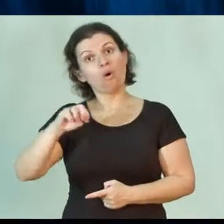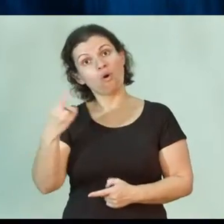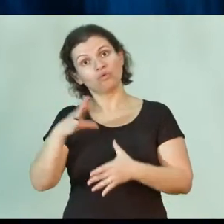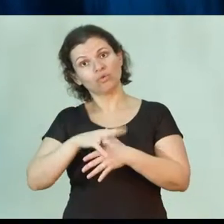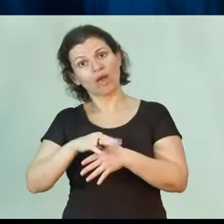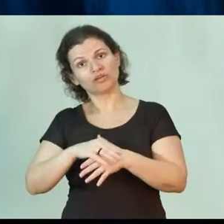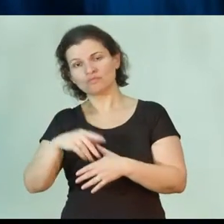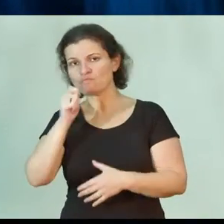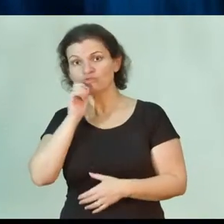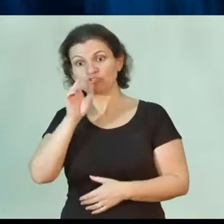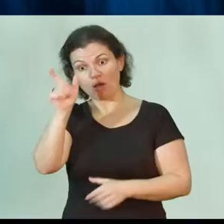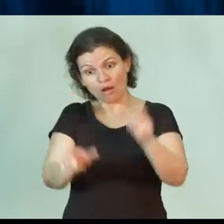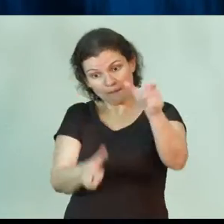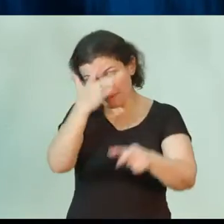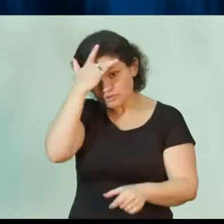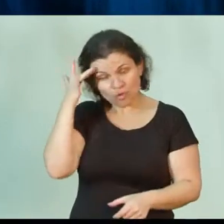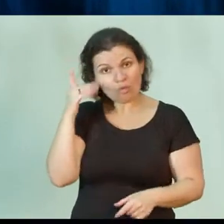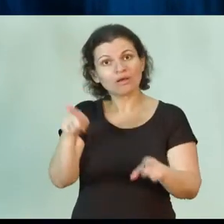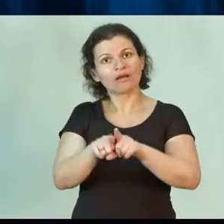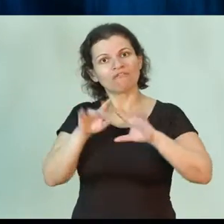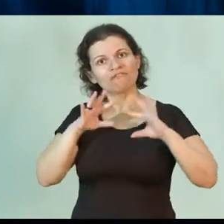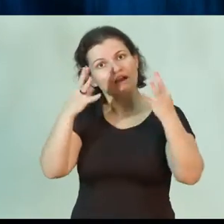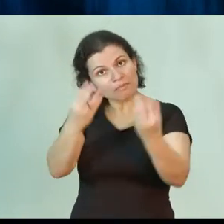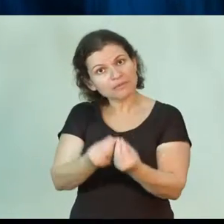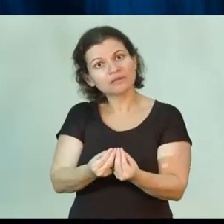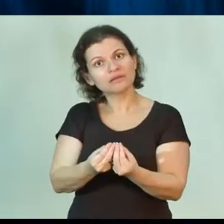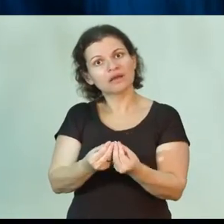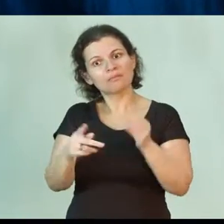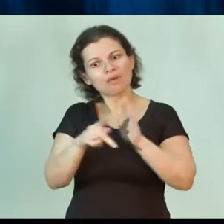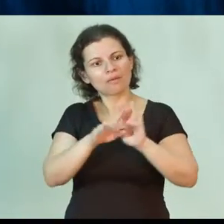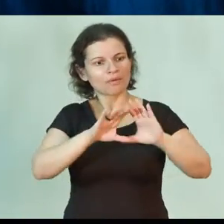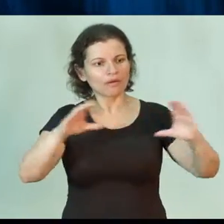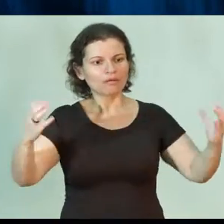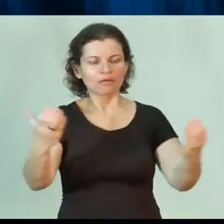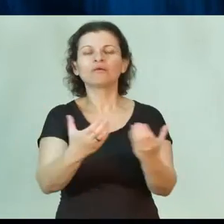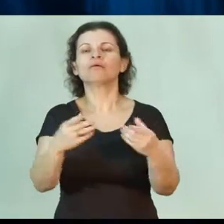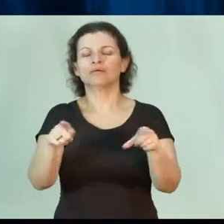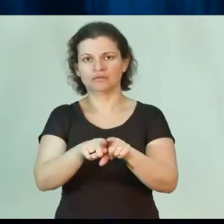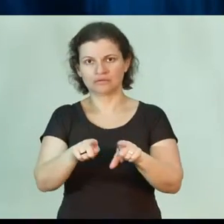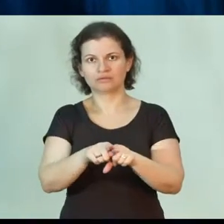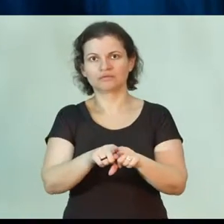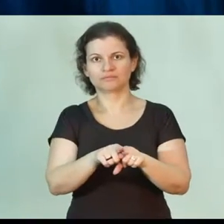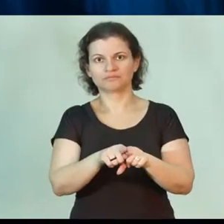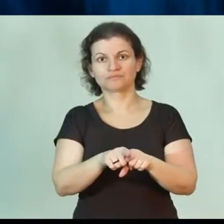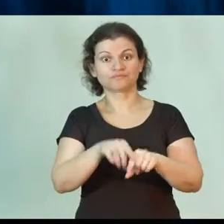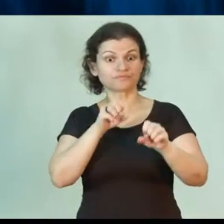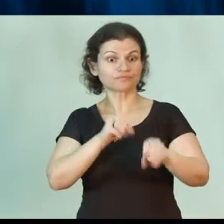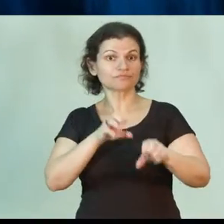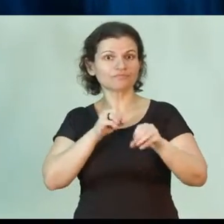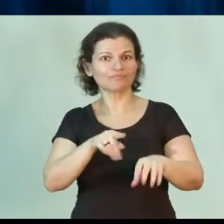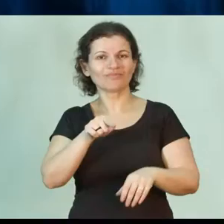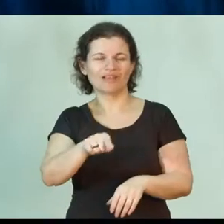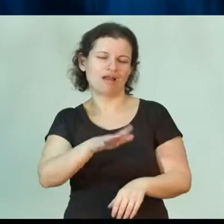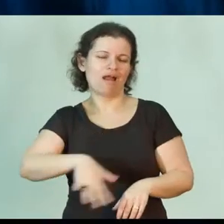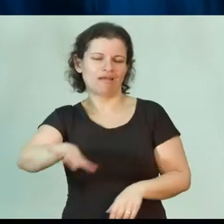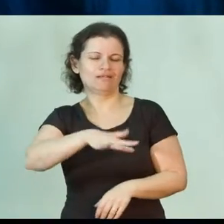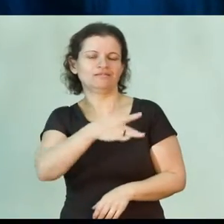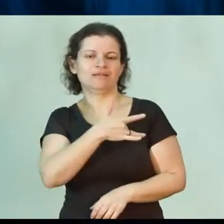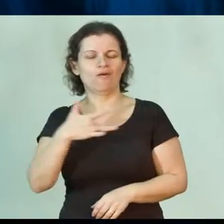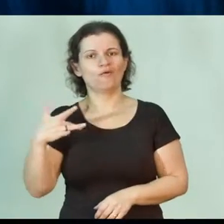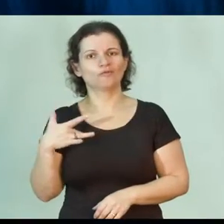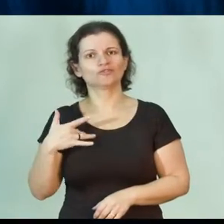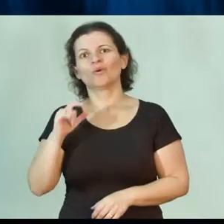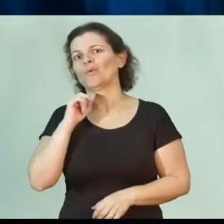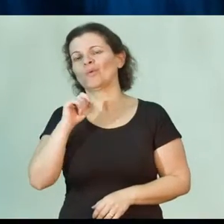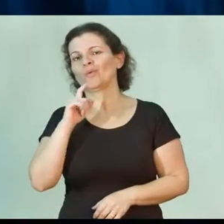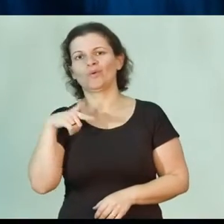E não só a pessoa, mas também a sua família, a própria comunidade. A educação para a saúde é algo que